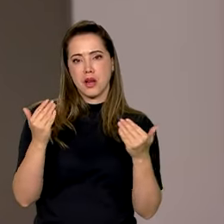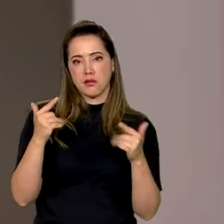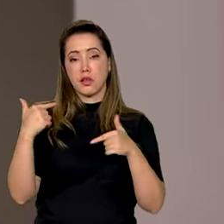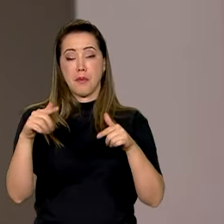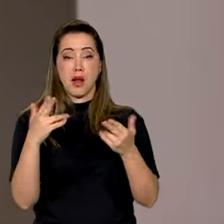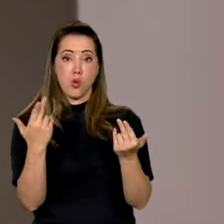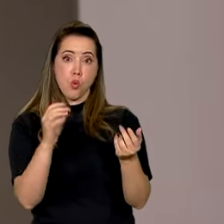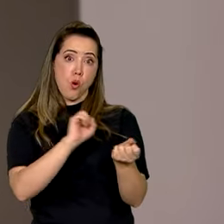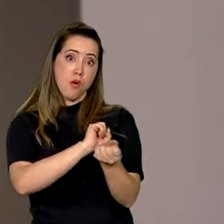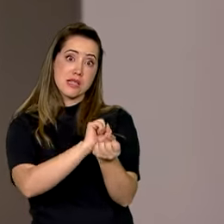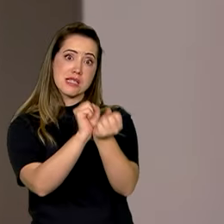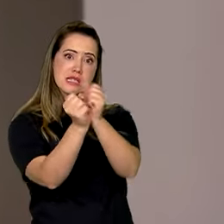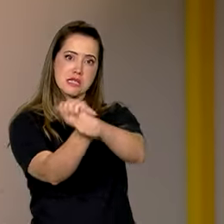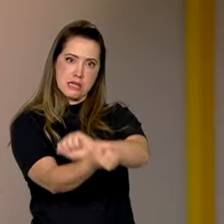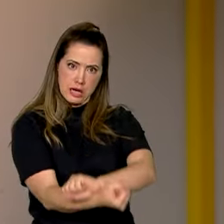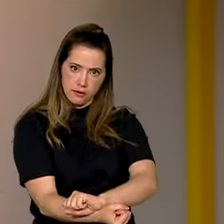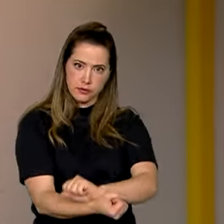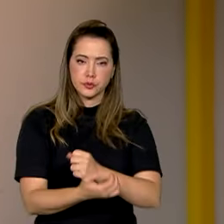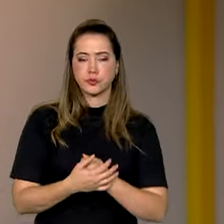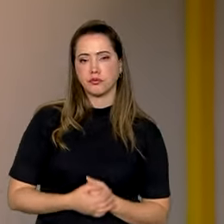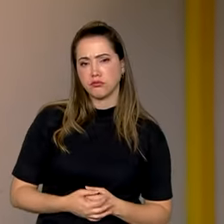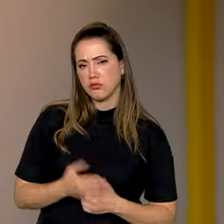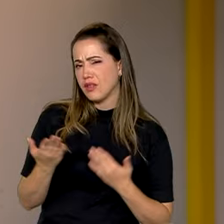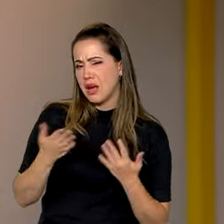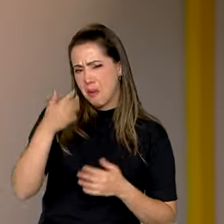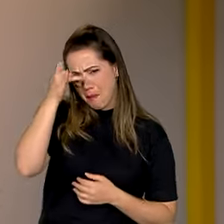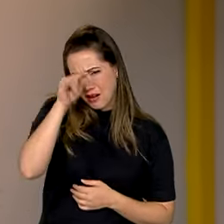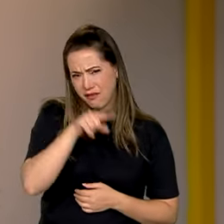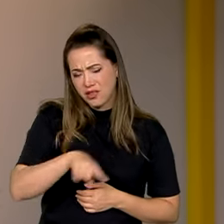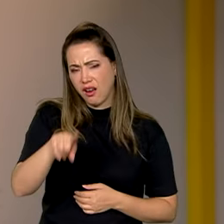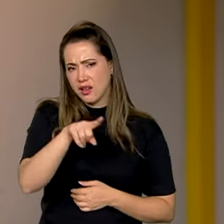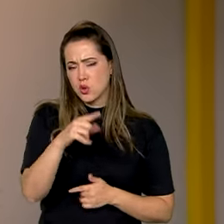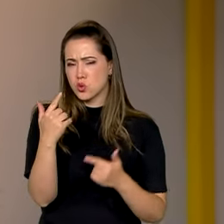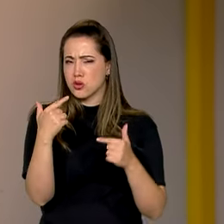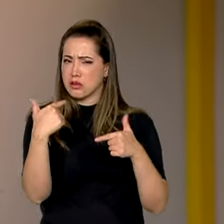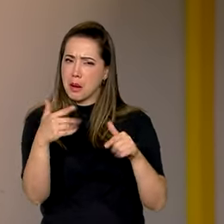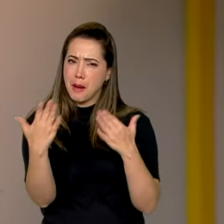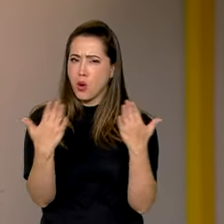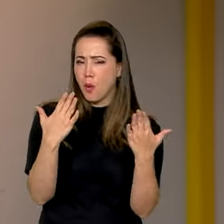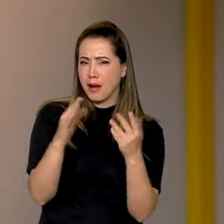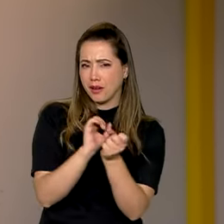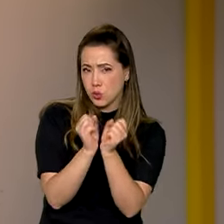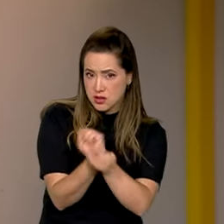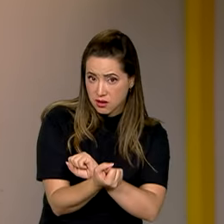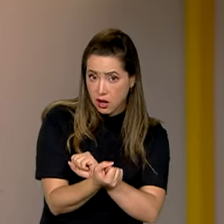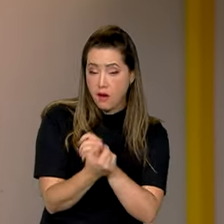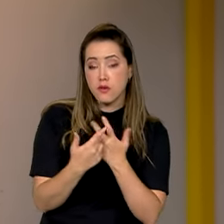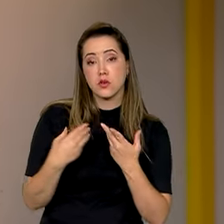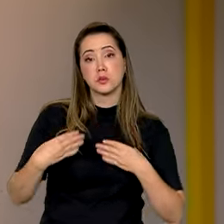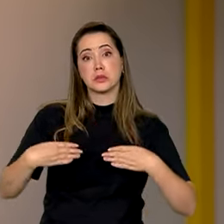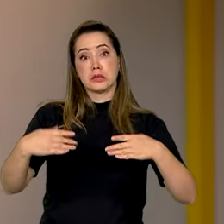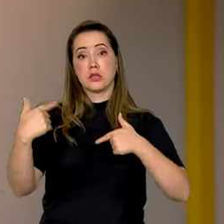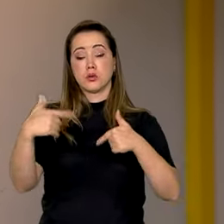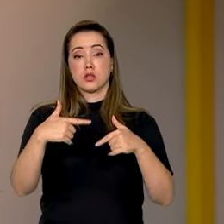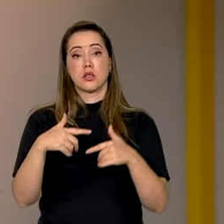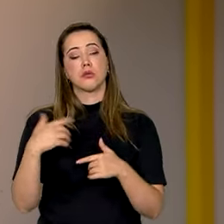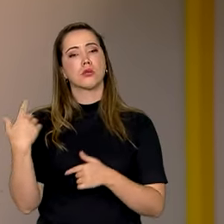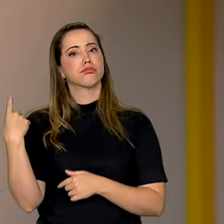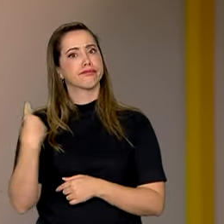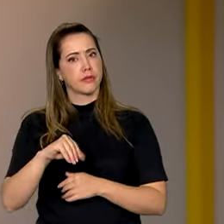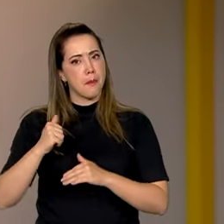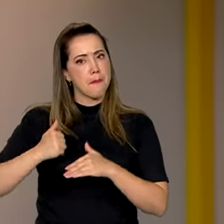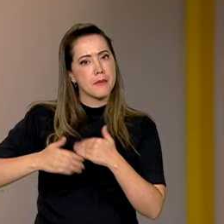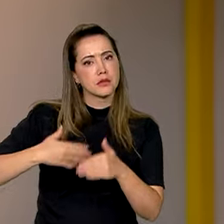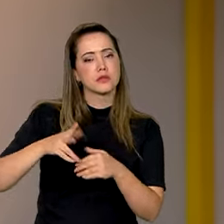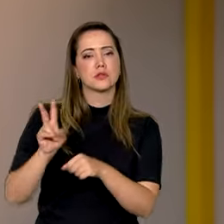análogas à escravidão. Para combater essa prática ilegal, o Ministério do Trabalho e Emprego tem intensificado as